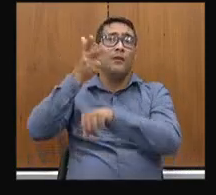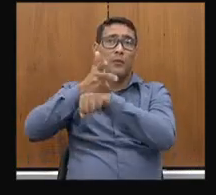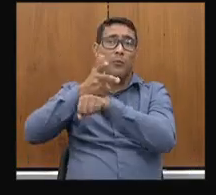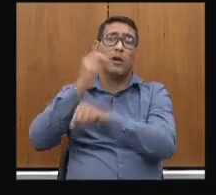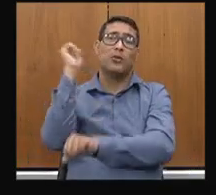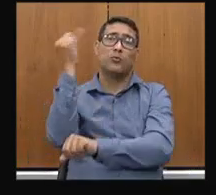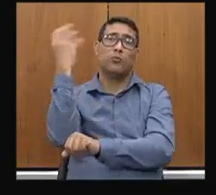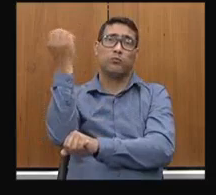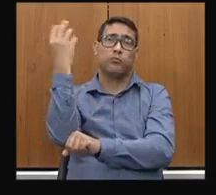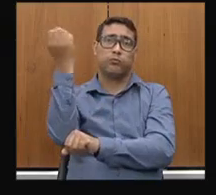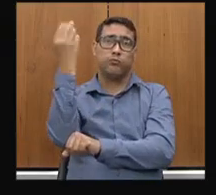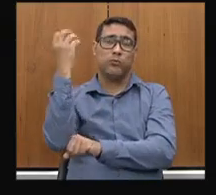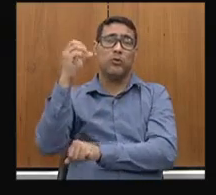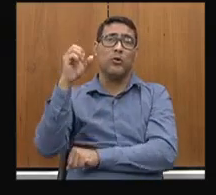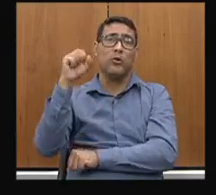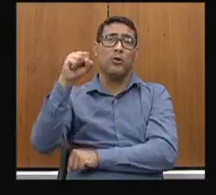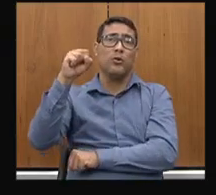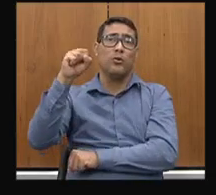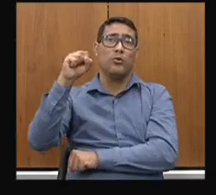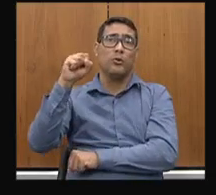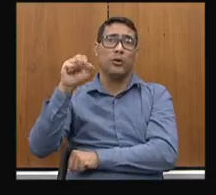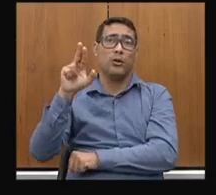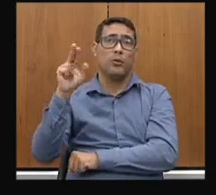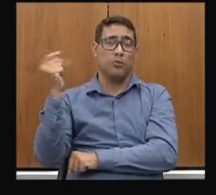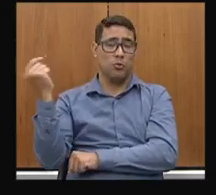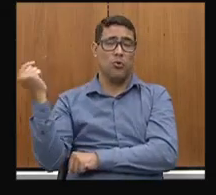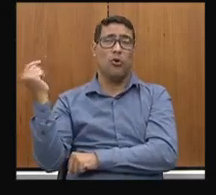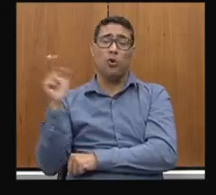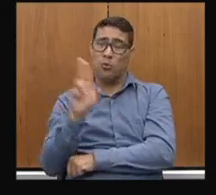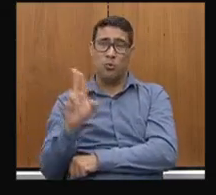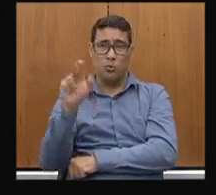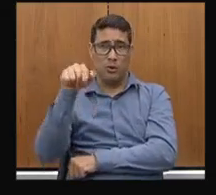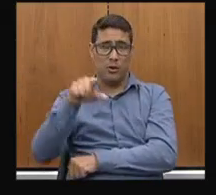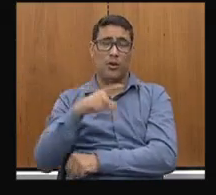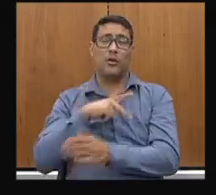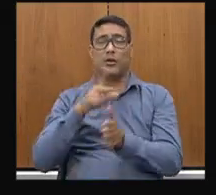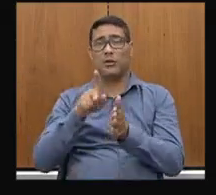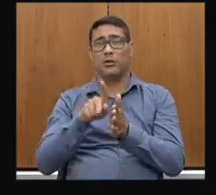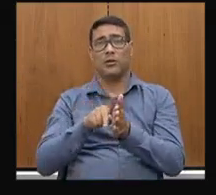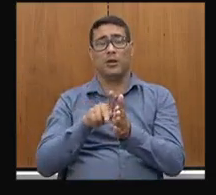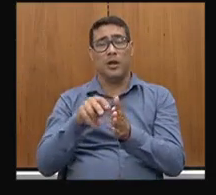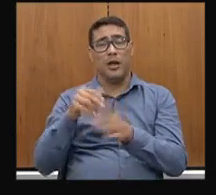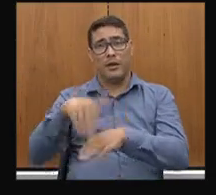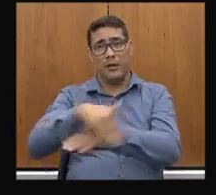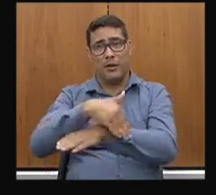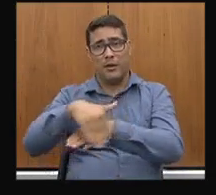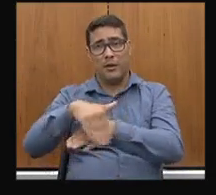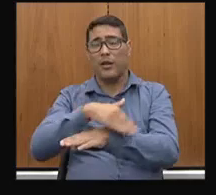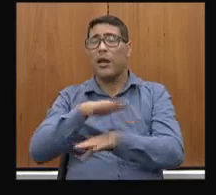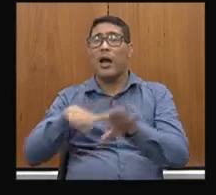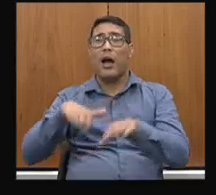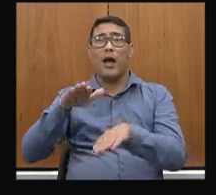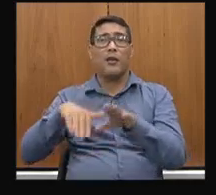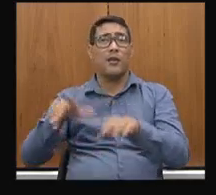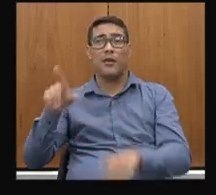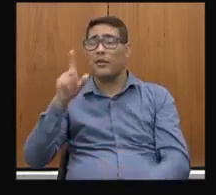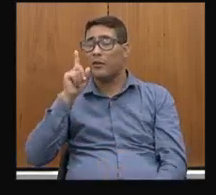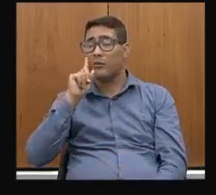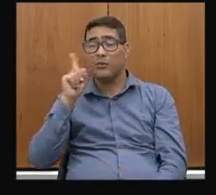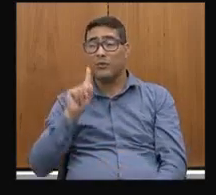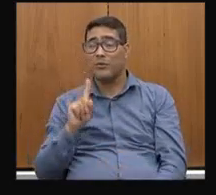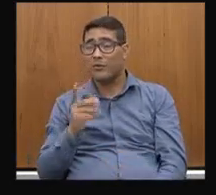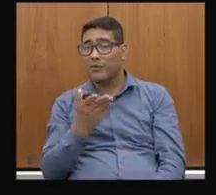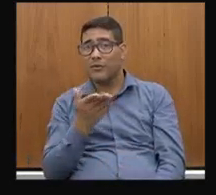estradas. É vergonhoso a situação. Então, eu queria saber se tem conhecimento, porque às vezes os órgãos que estão na ponta